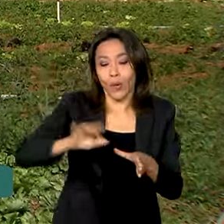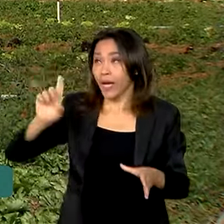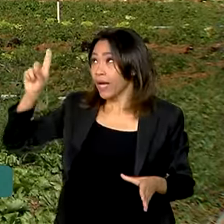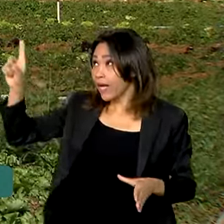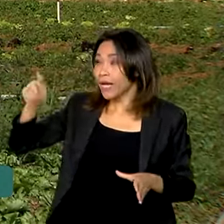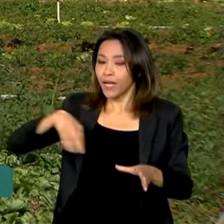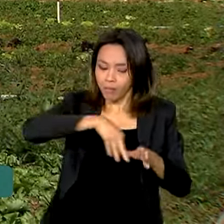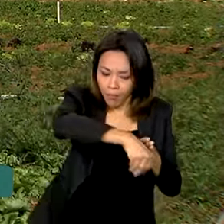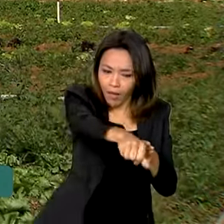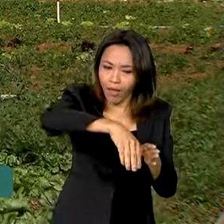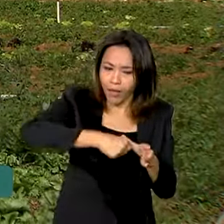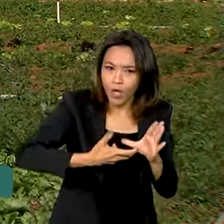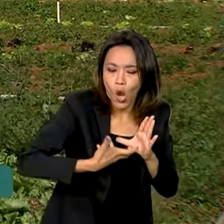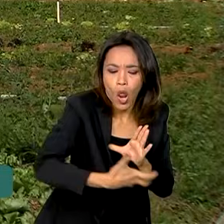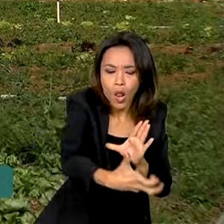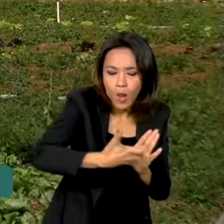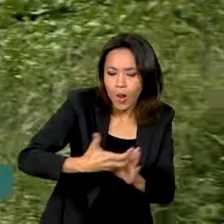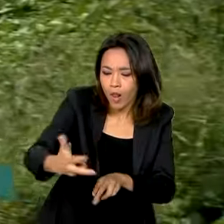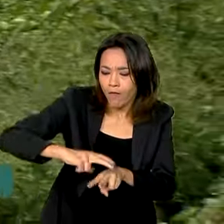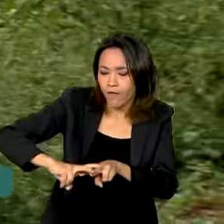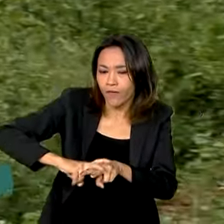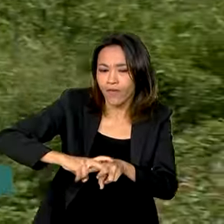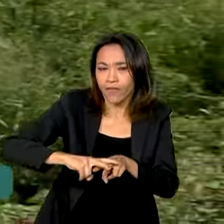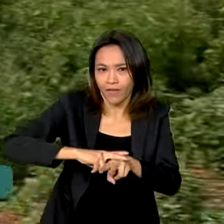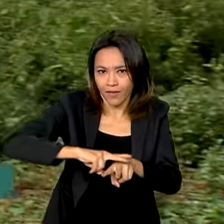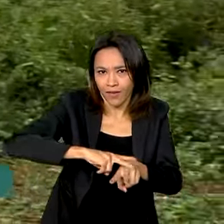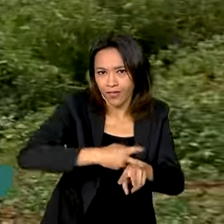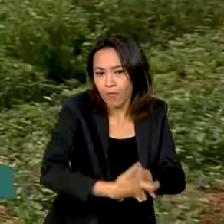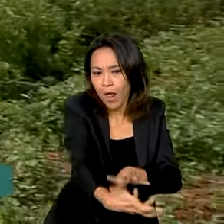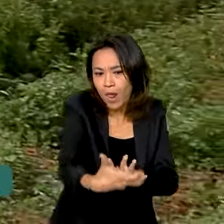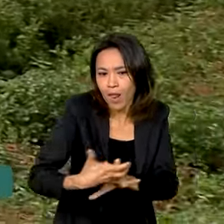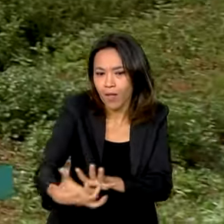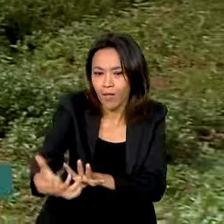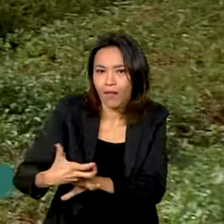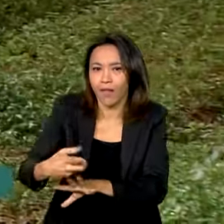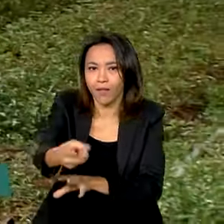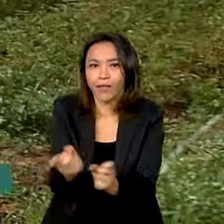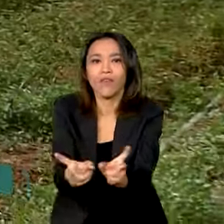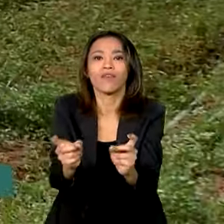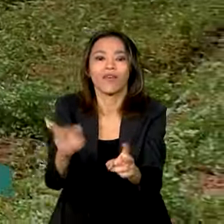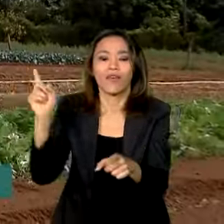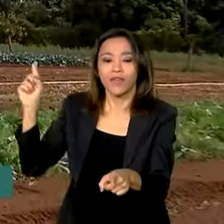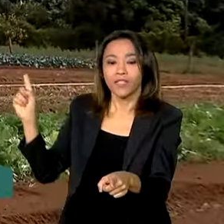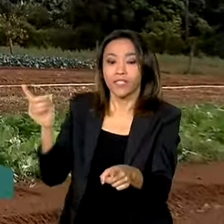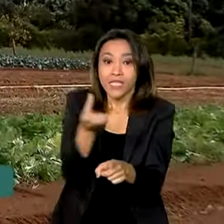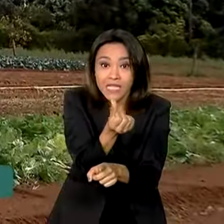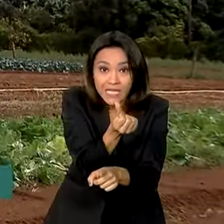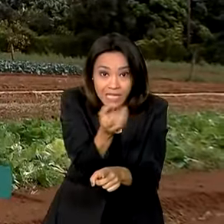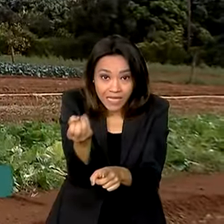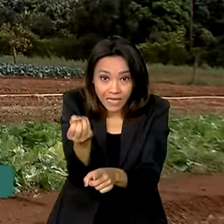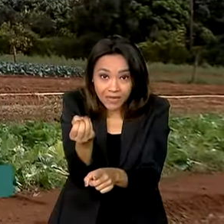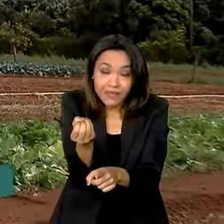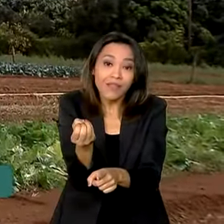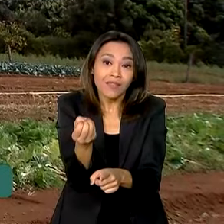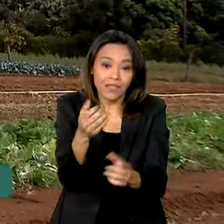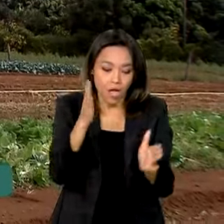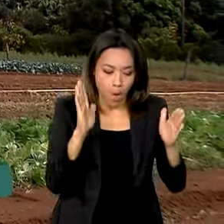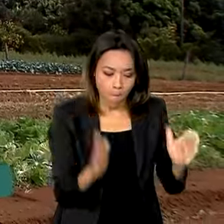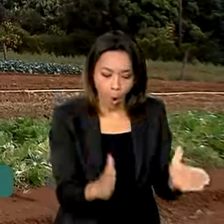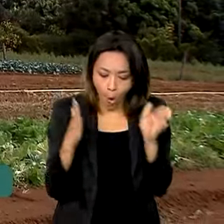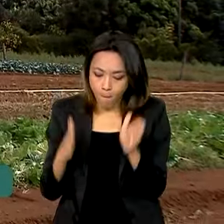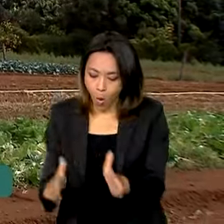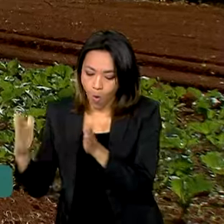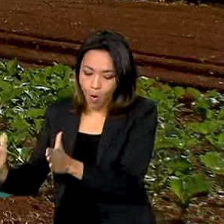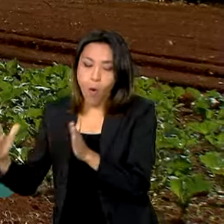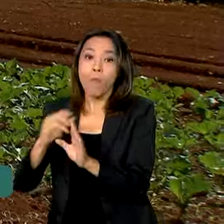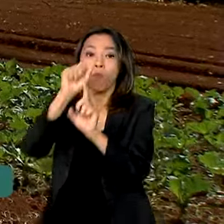hortaliças que já tem destino certo, os mercados da cidade. São 600 caixas por mês produzidas